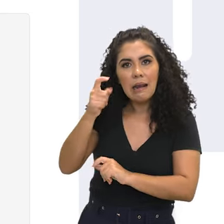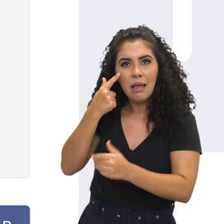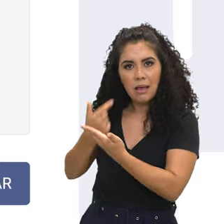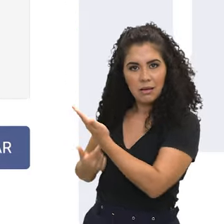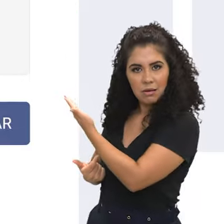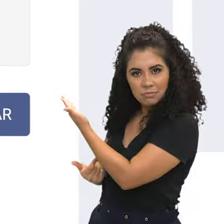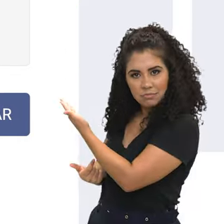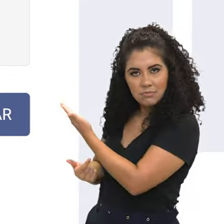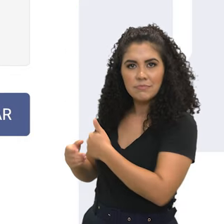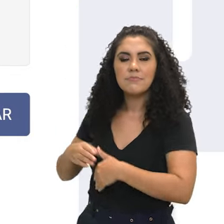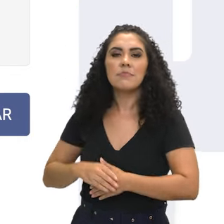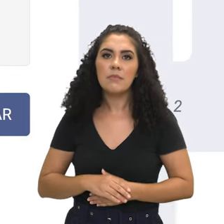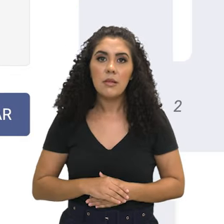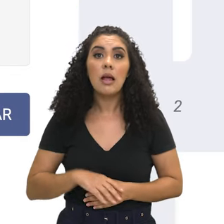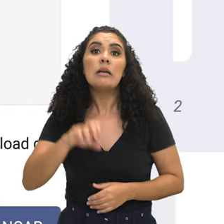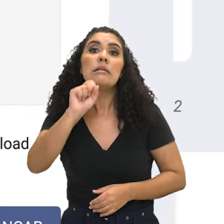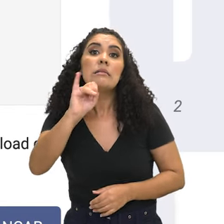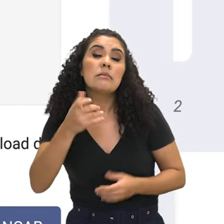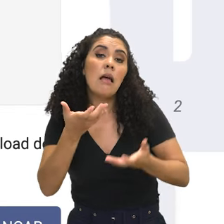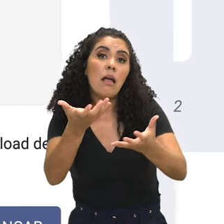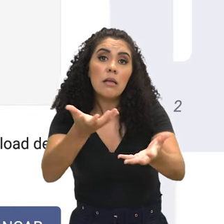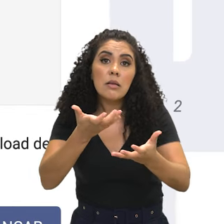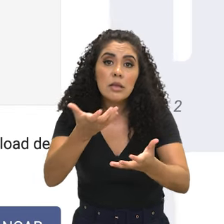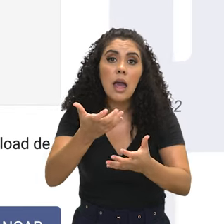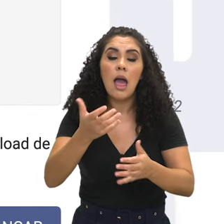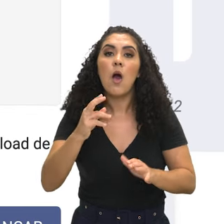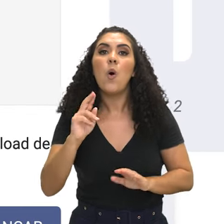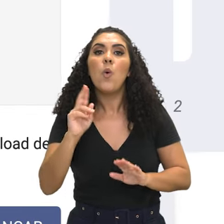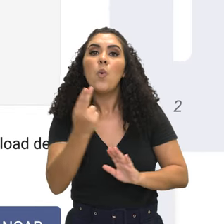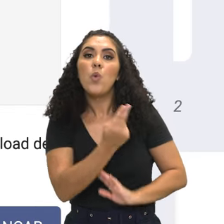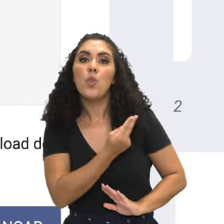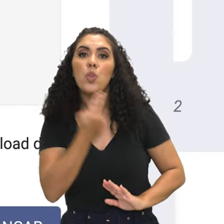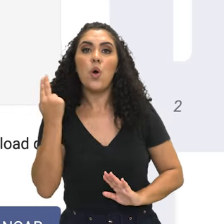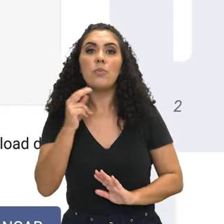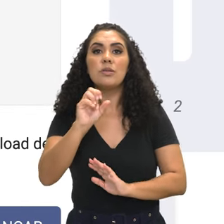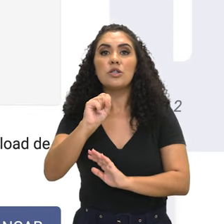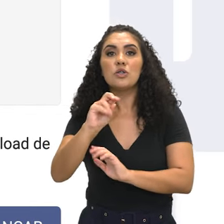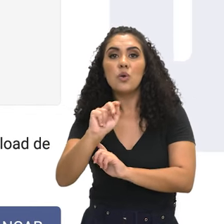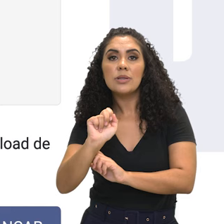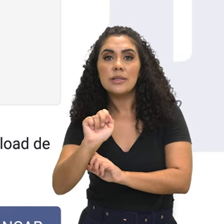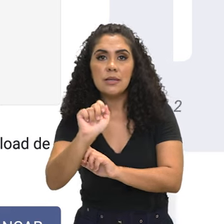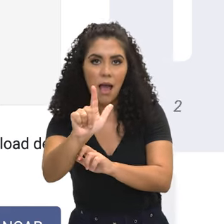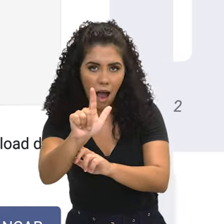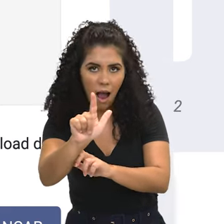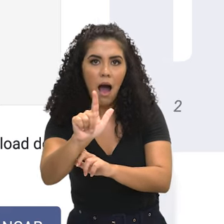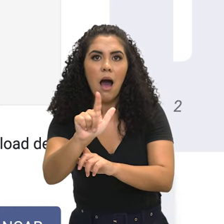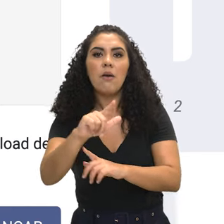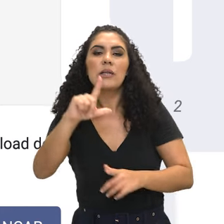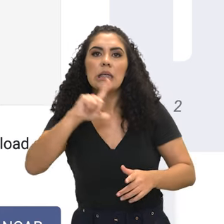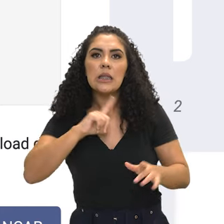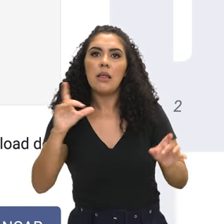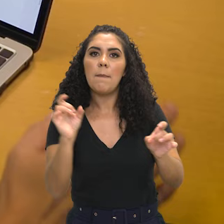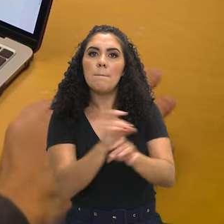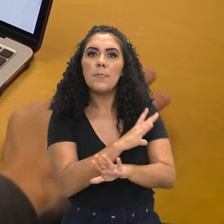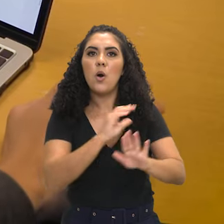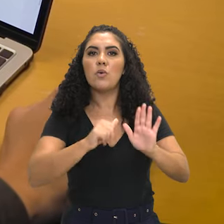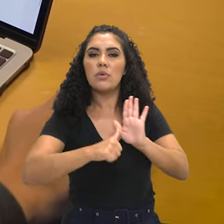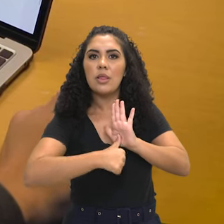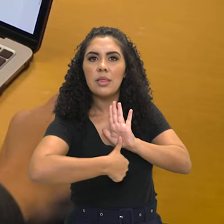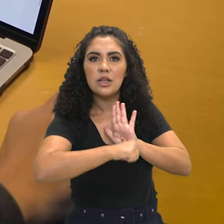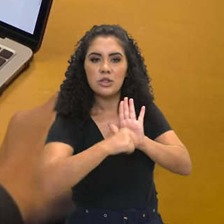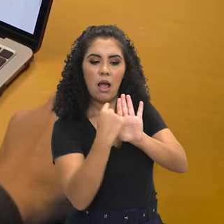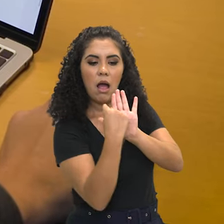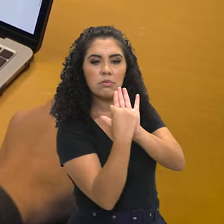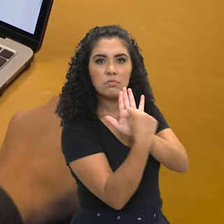para realizar a minha prova, o que também não é meu caso, se eu quero utilizar um nome social diferente daquele que é um nome que está registrado na minha